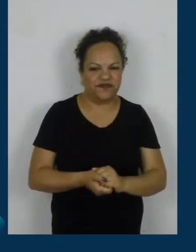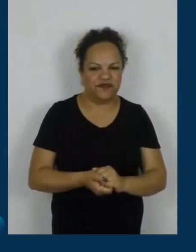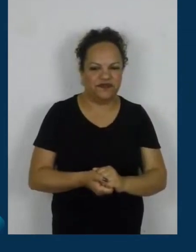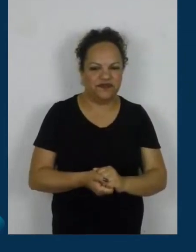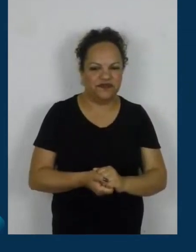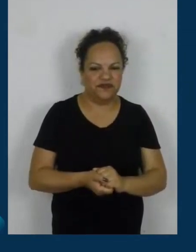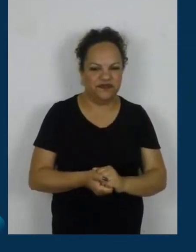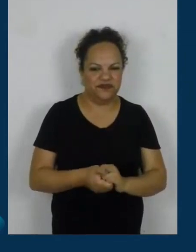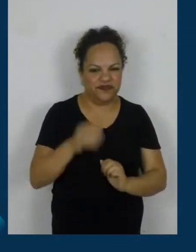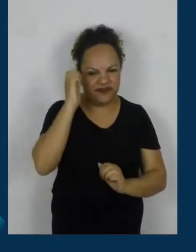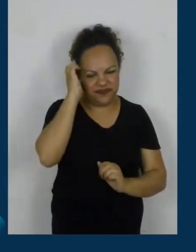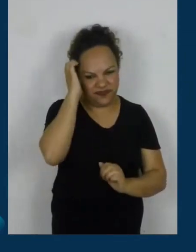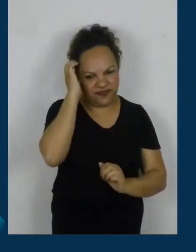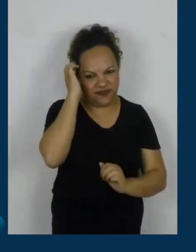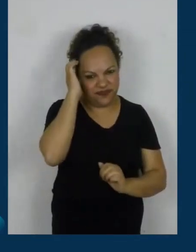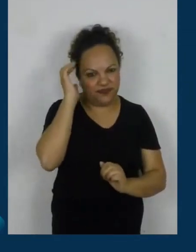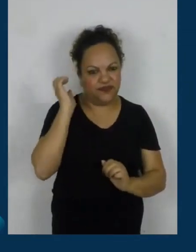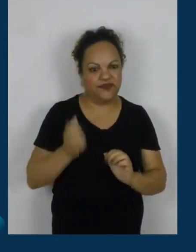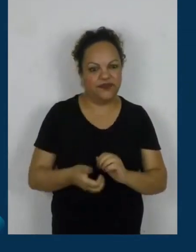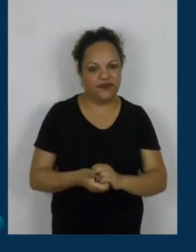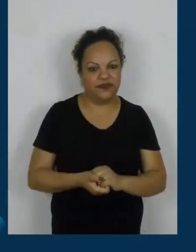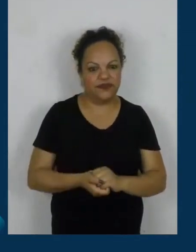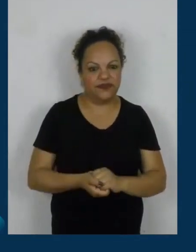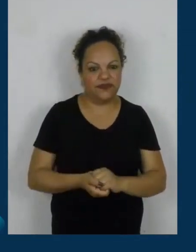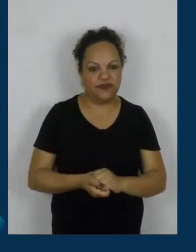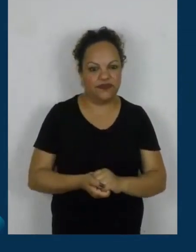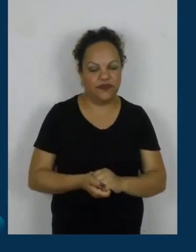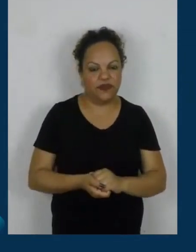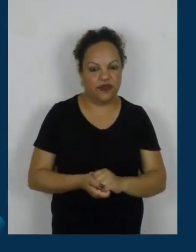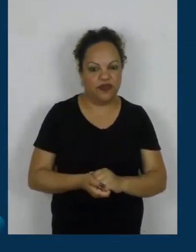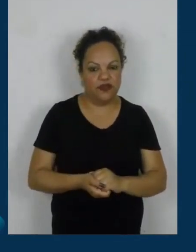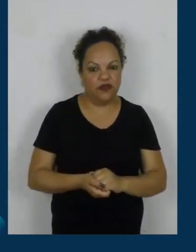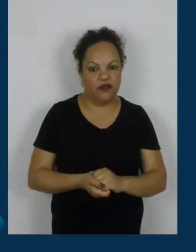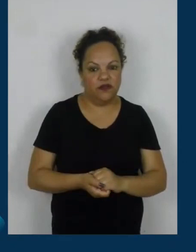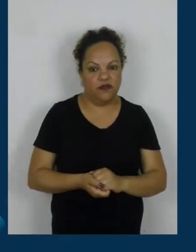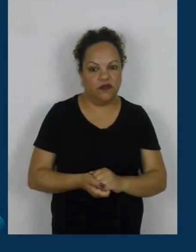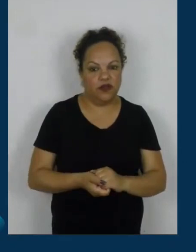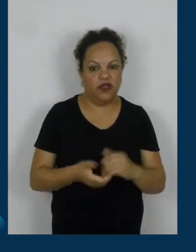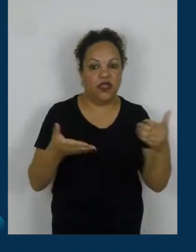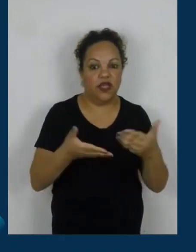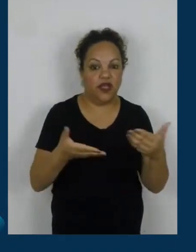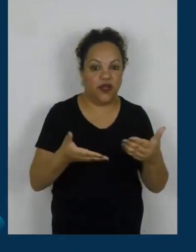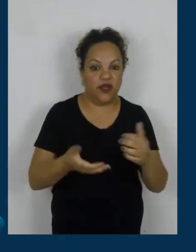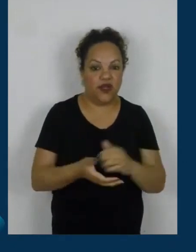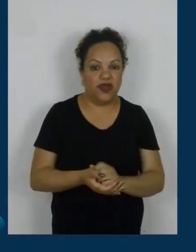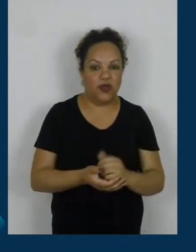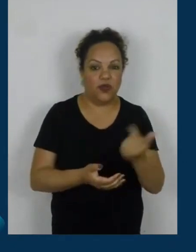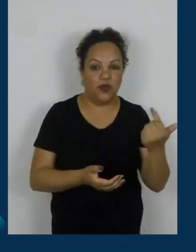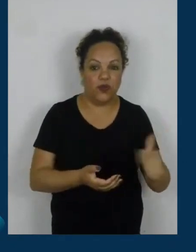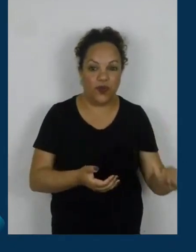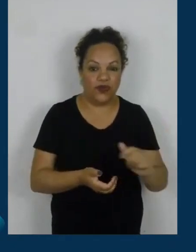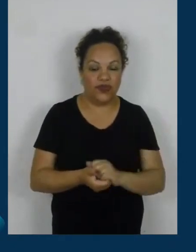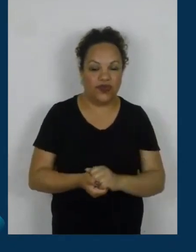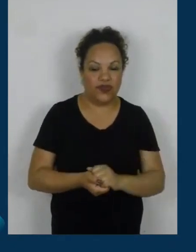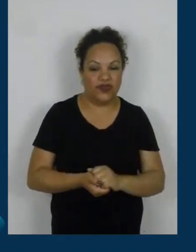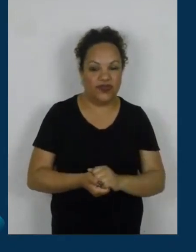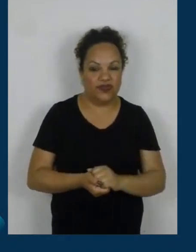Solange. Impulso Gove! E agora, o próximo. Vamos lá.